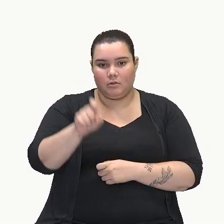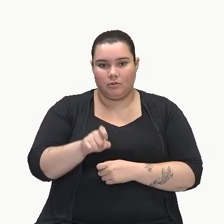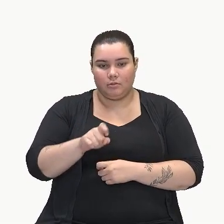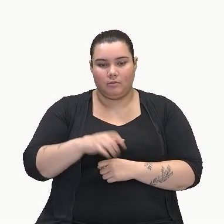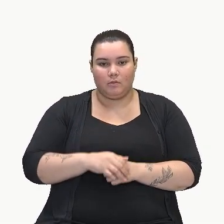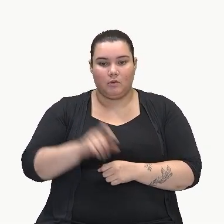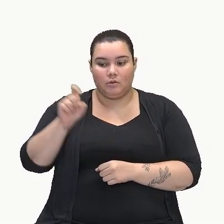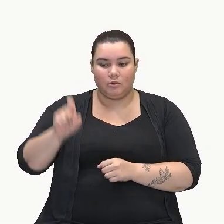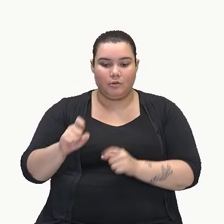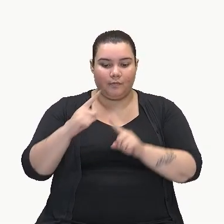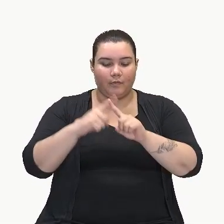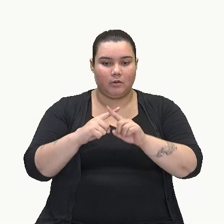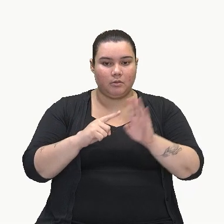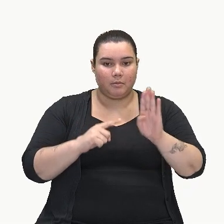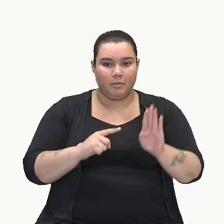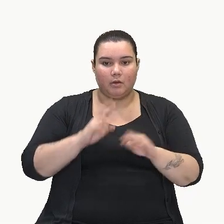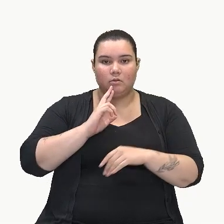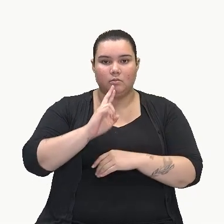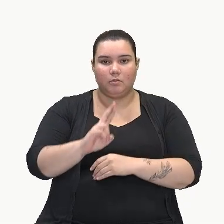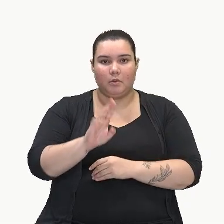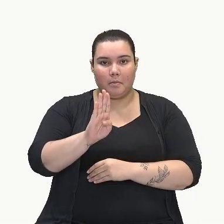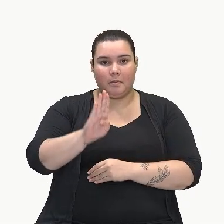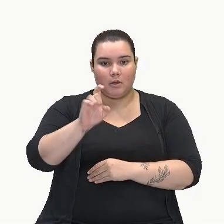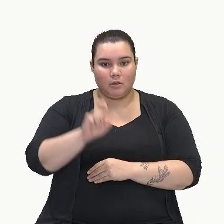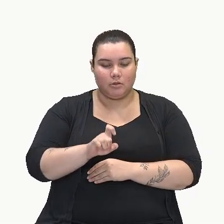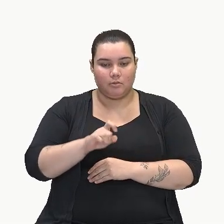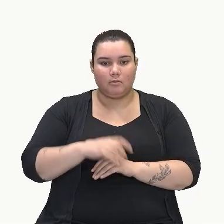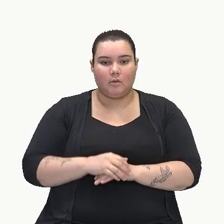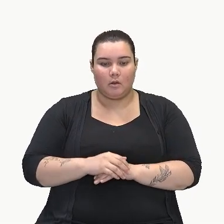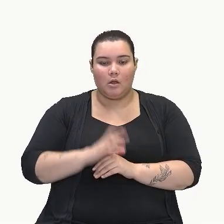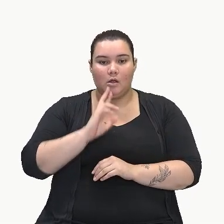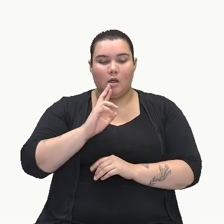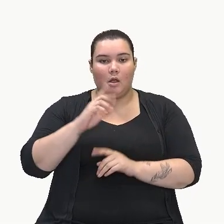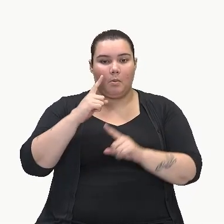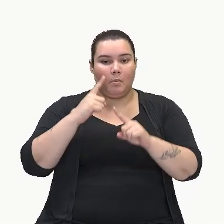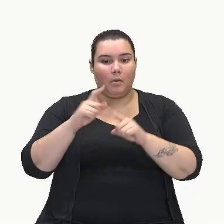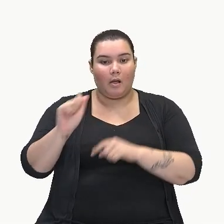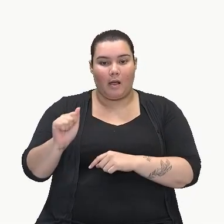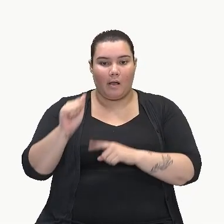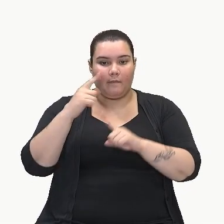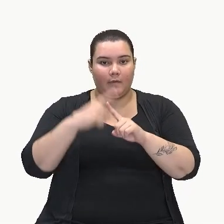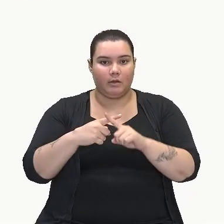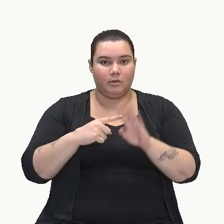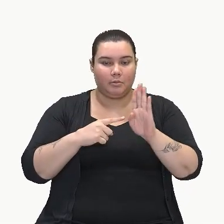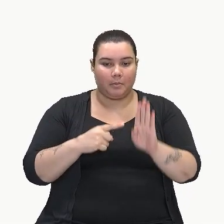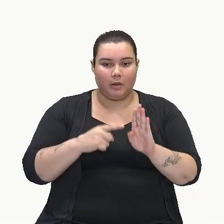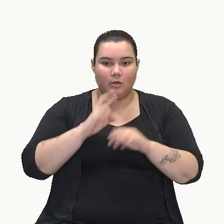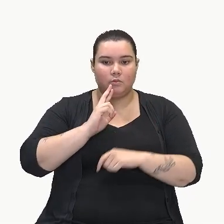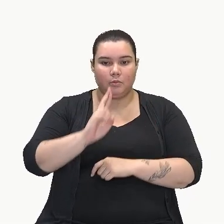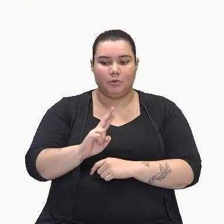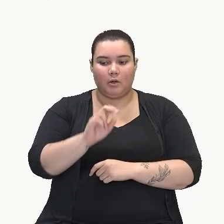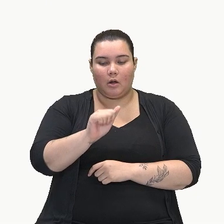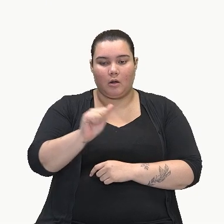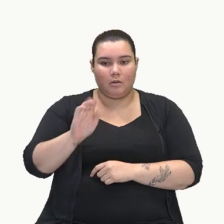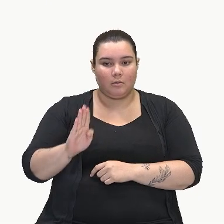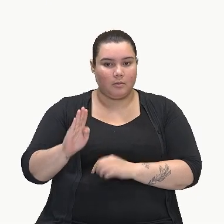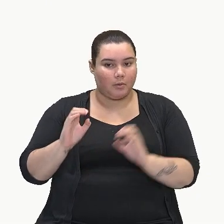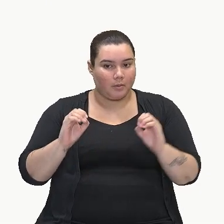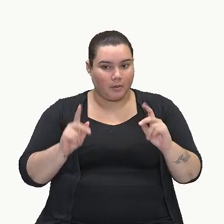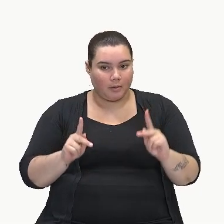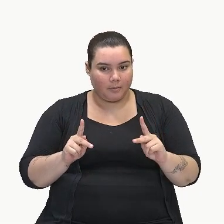multiplicamos x por b, que deu bx, e multiplicamos a por b, que deu ab. Ok?